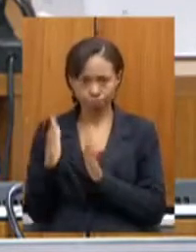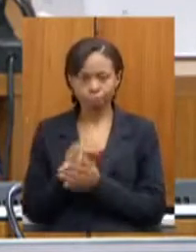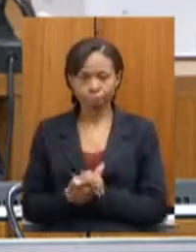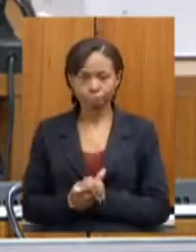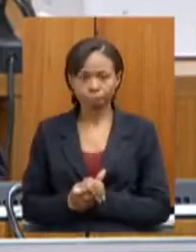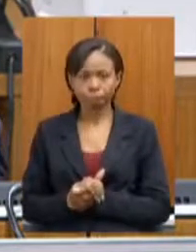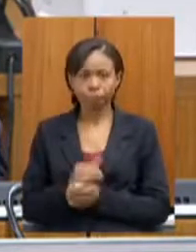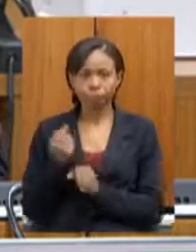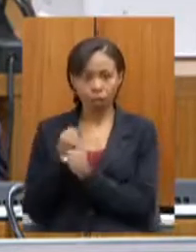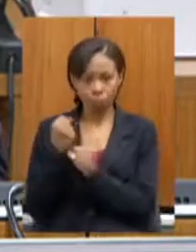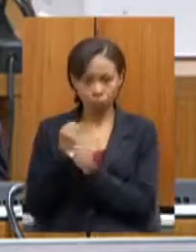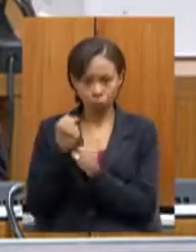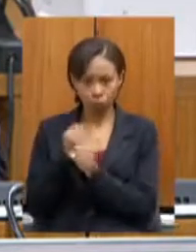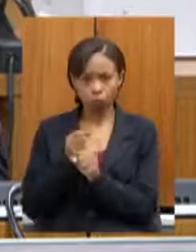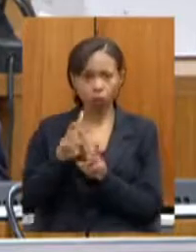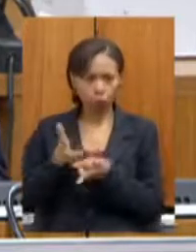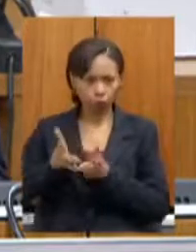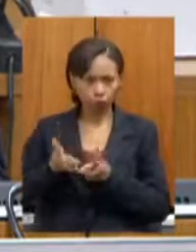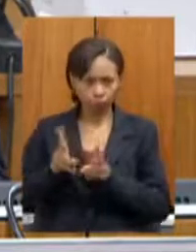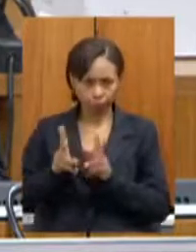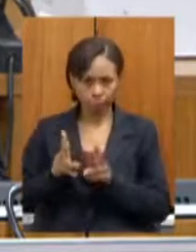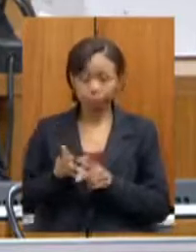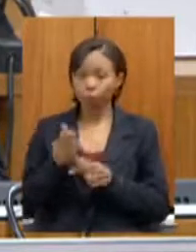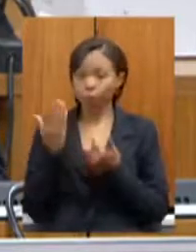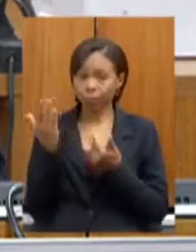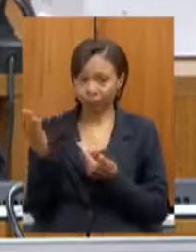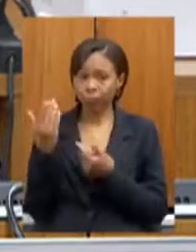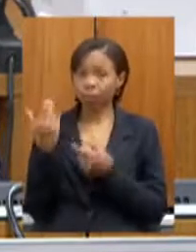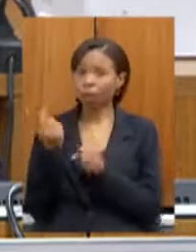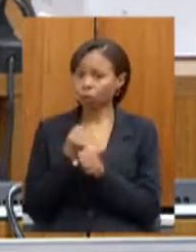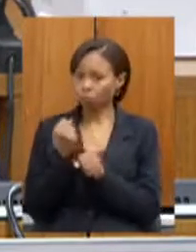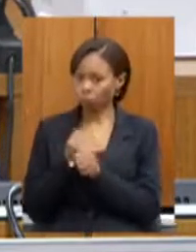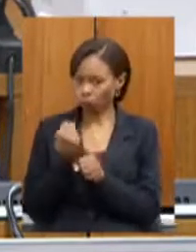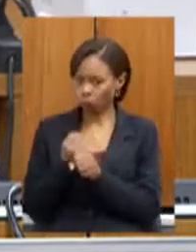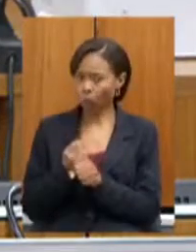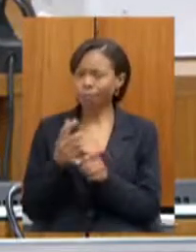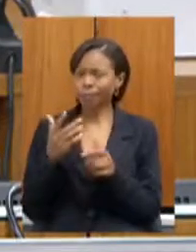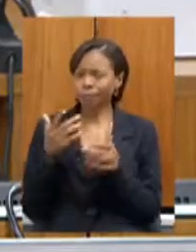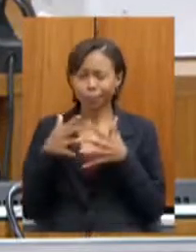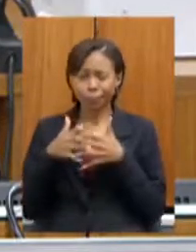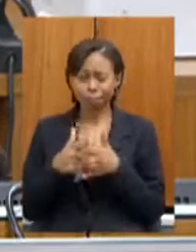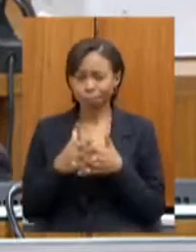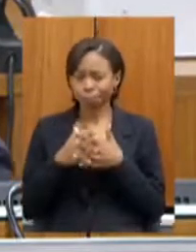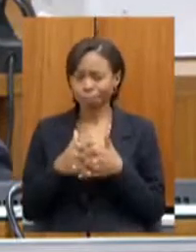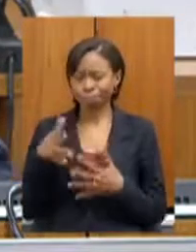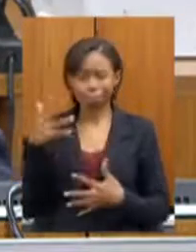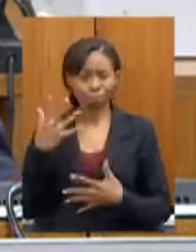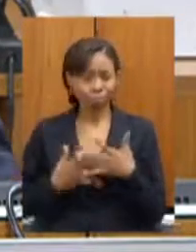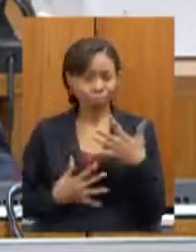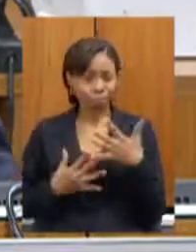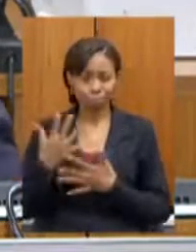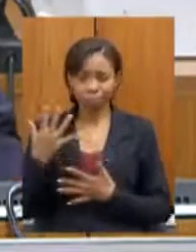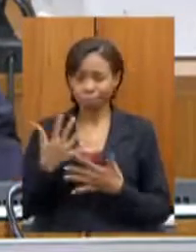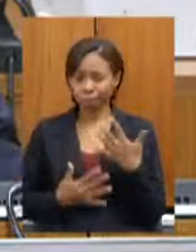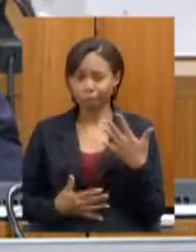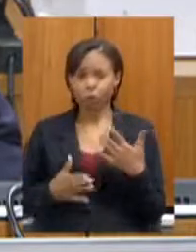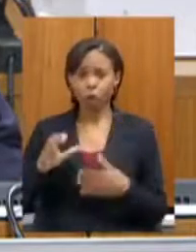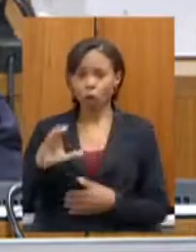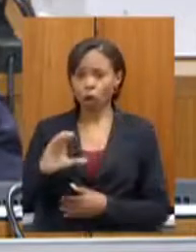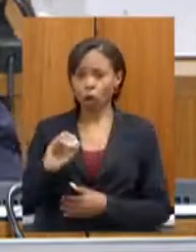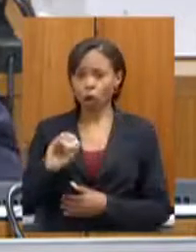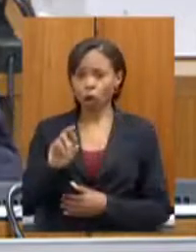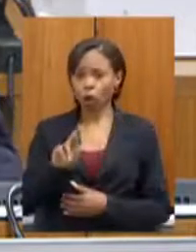as edificações que estão em andamento, mas essa obra é muito emblemática, uma obra lá do córrego